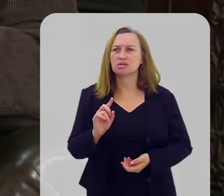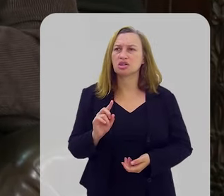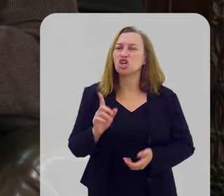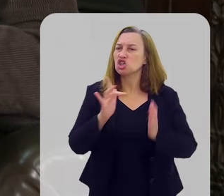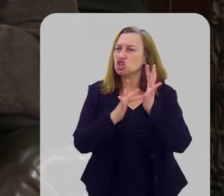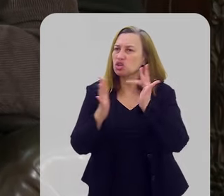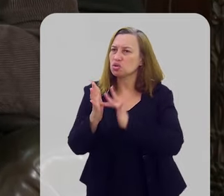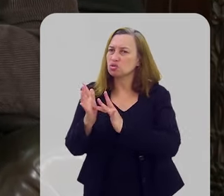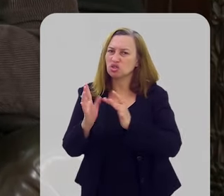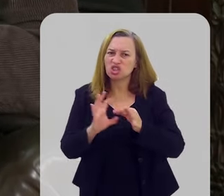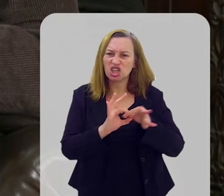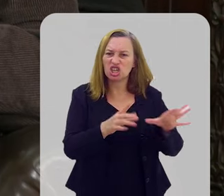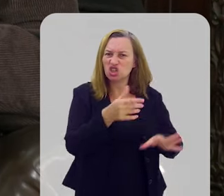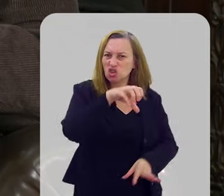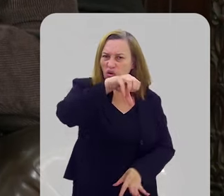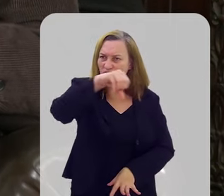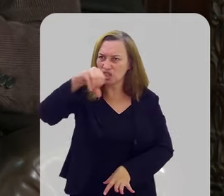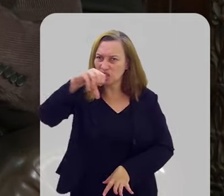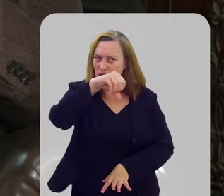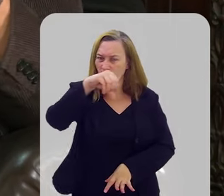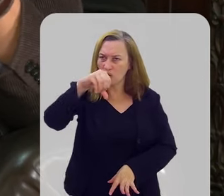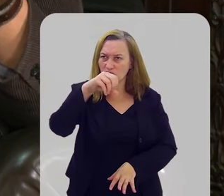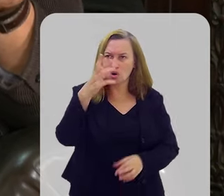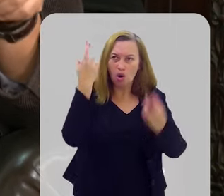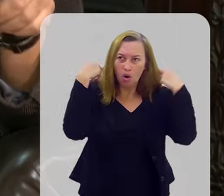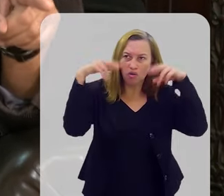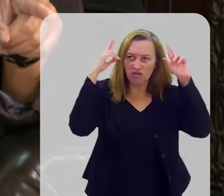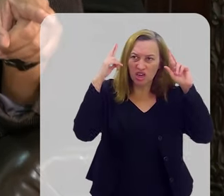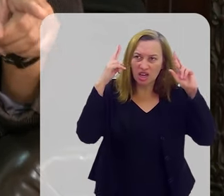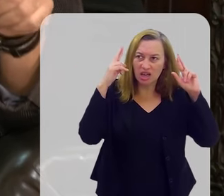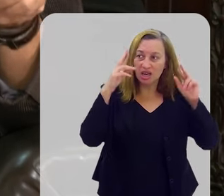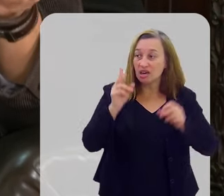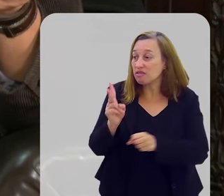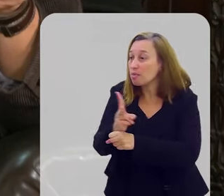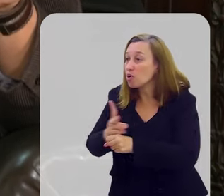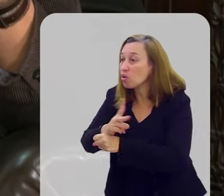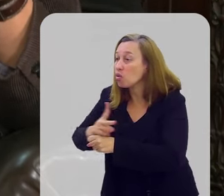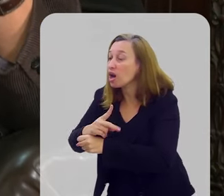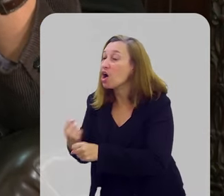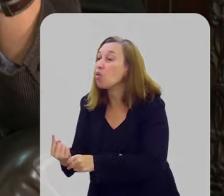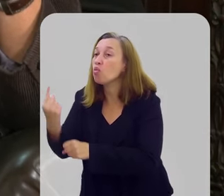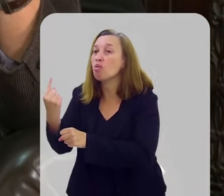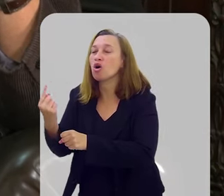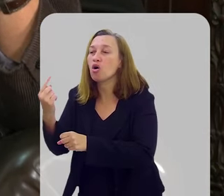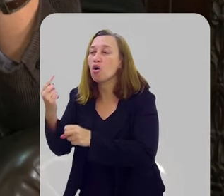deixa as 99 e vai buscar aquela almazinha que foi embora.